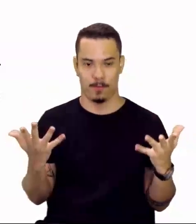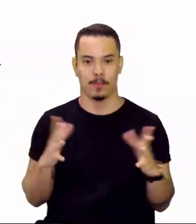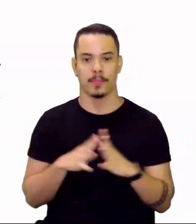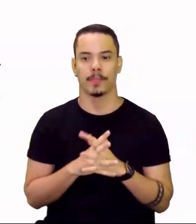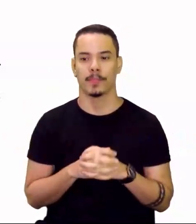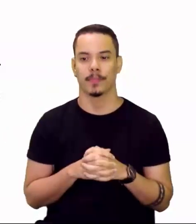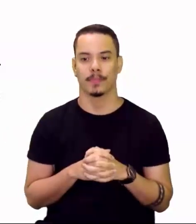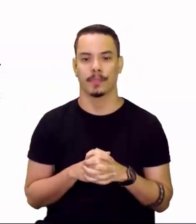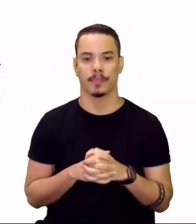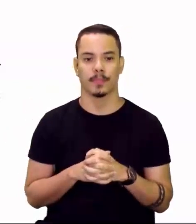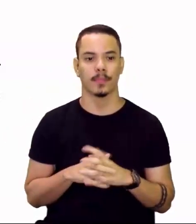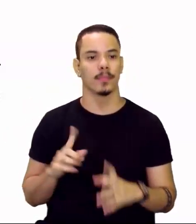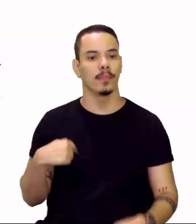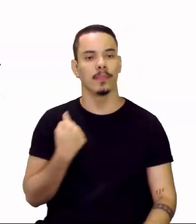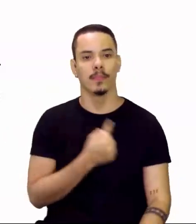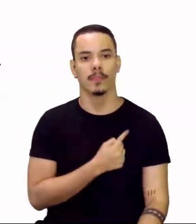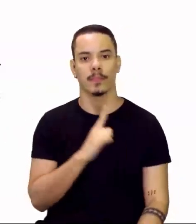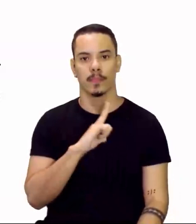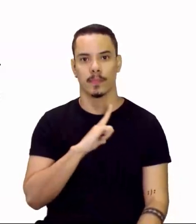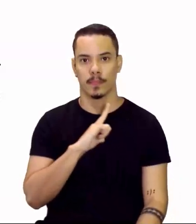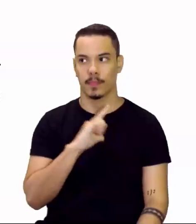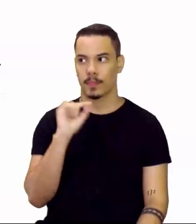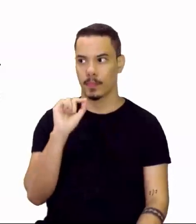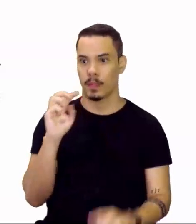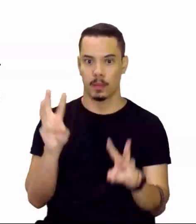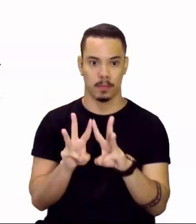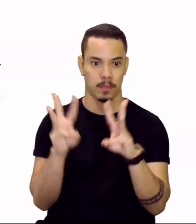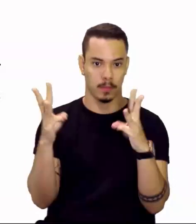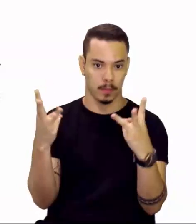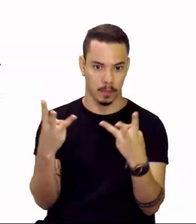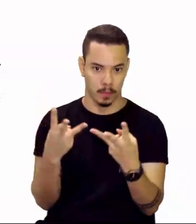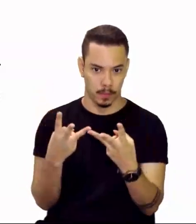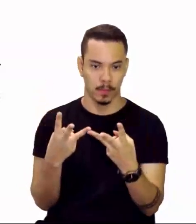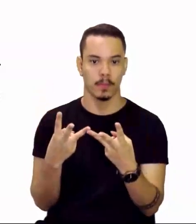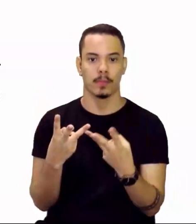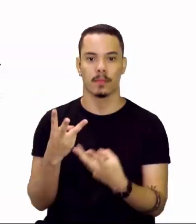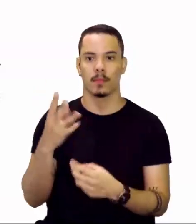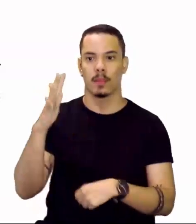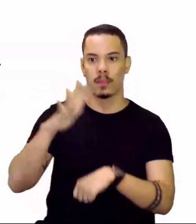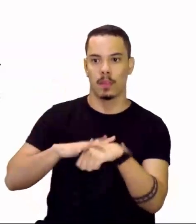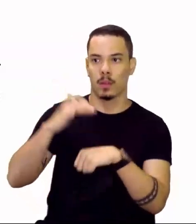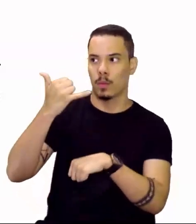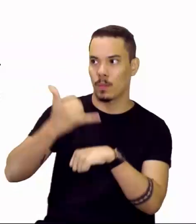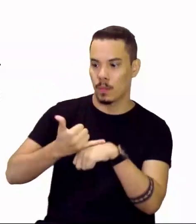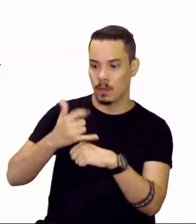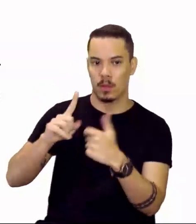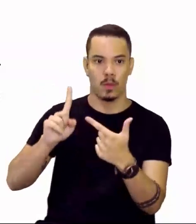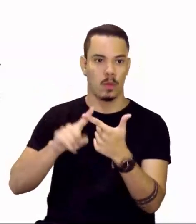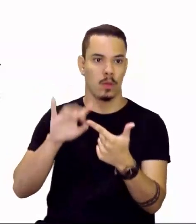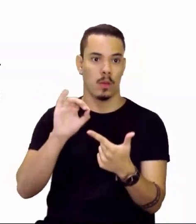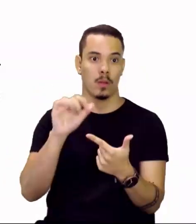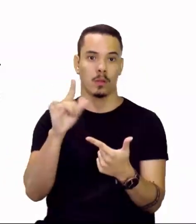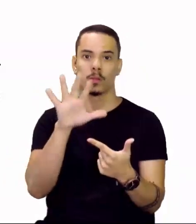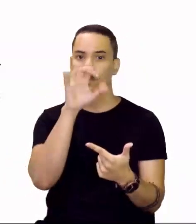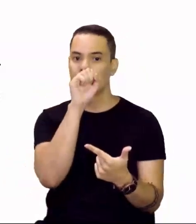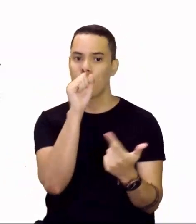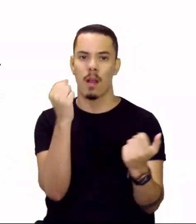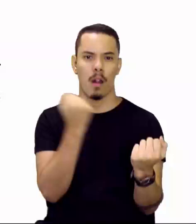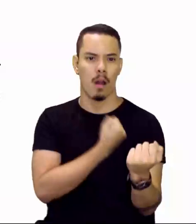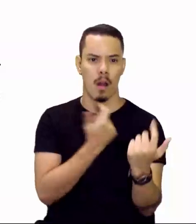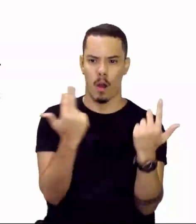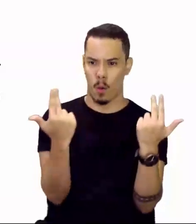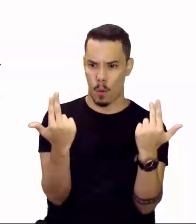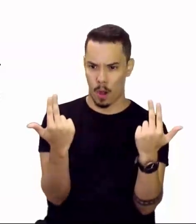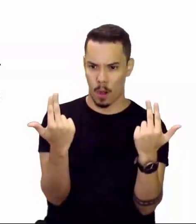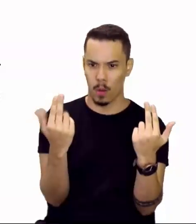Aí a gente teria a massa atômica do alumínio e do oxigênio com valores iguais.